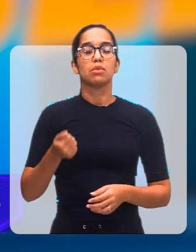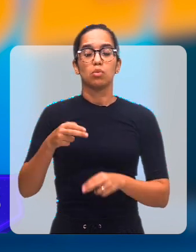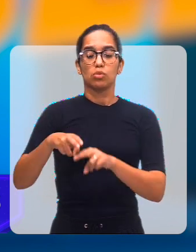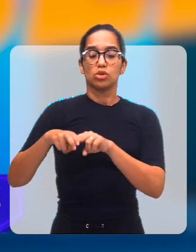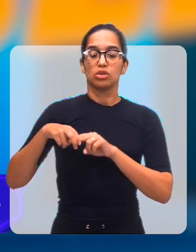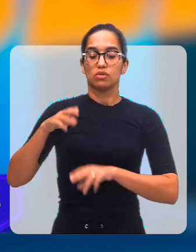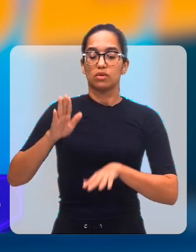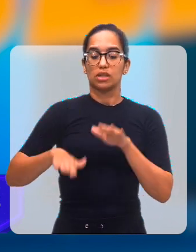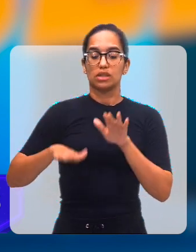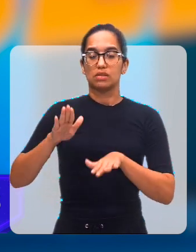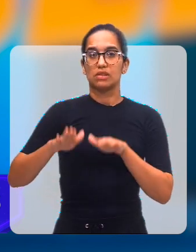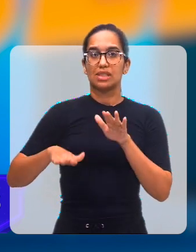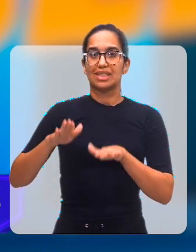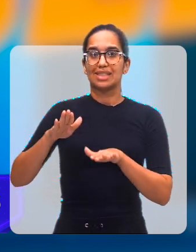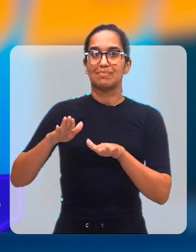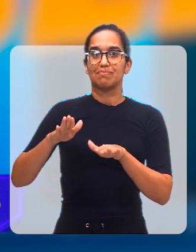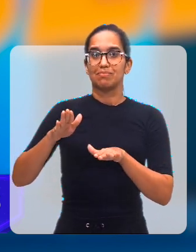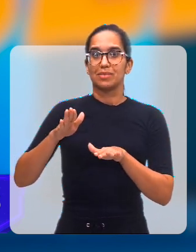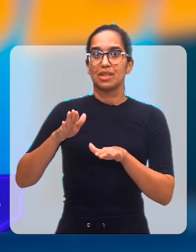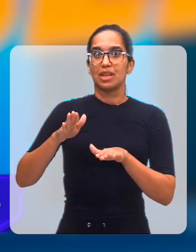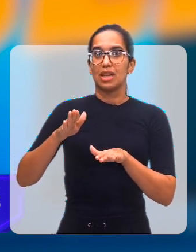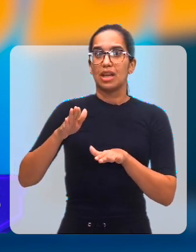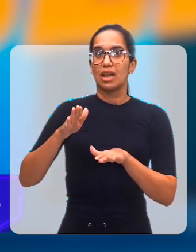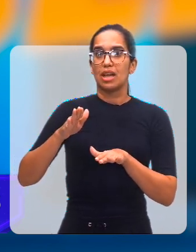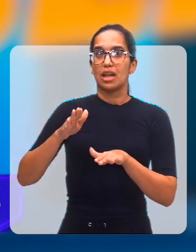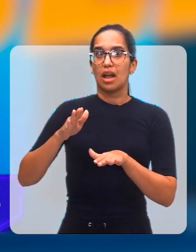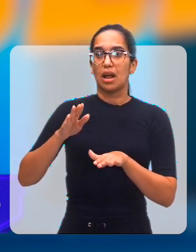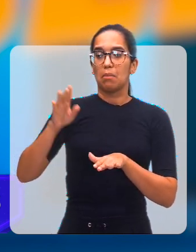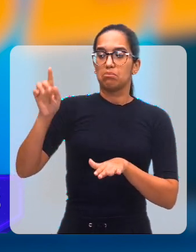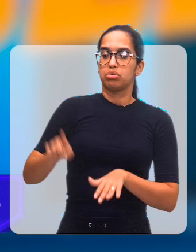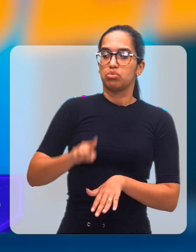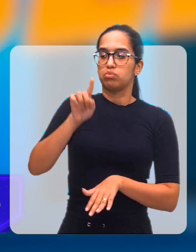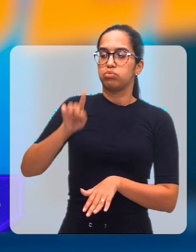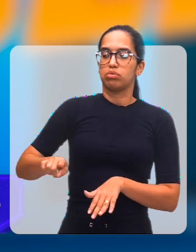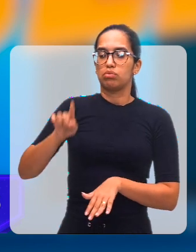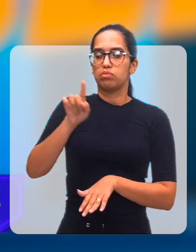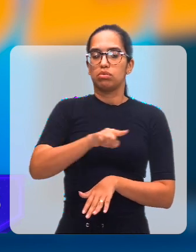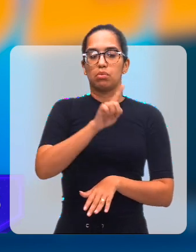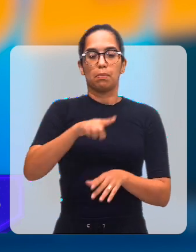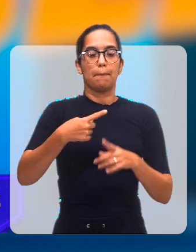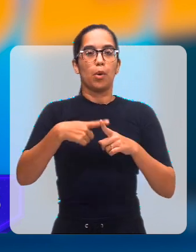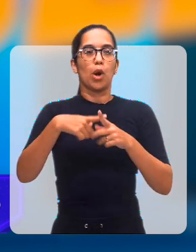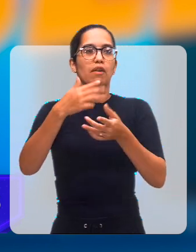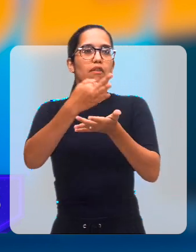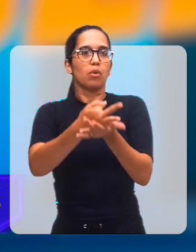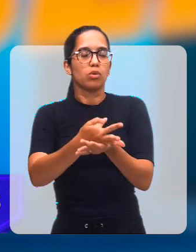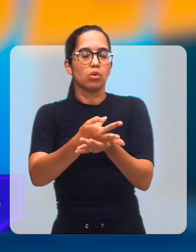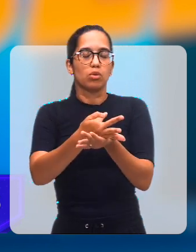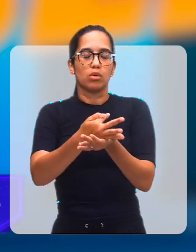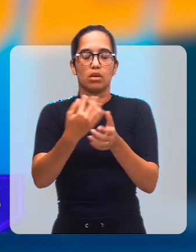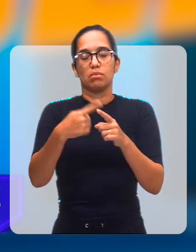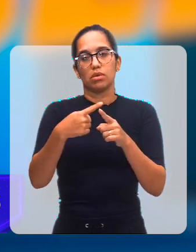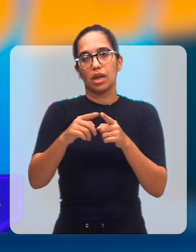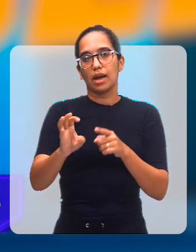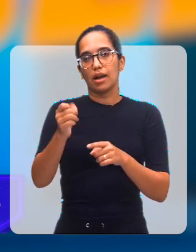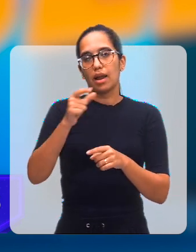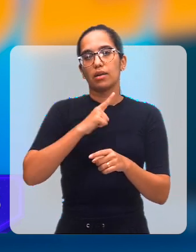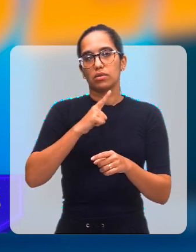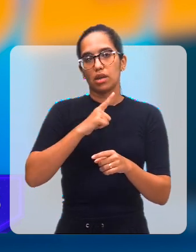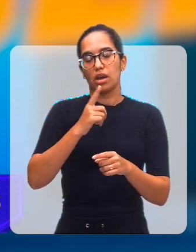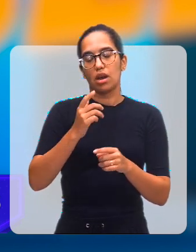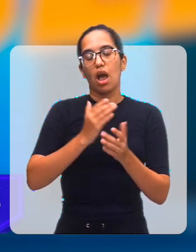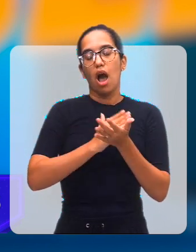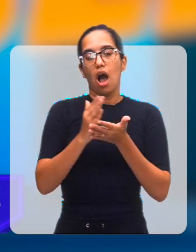procurar saber o motivo, e de repente já não ir desligando, só contabilizando ali a falta, porque nós temos